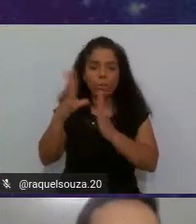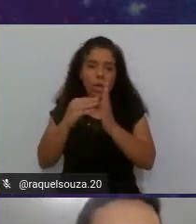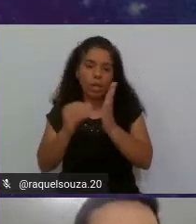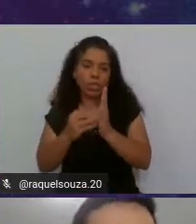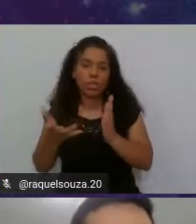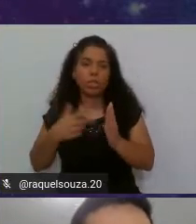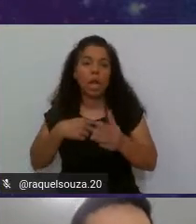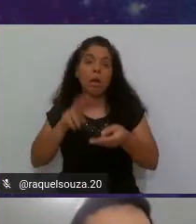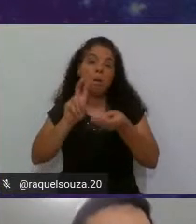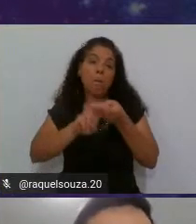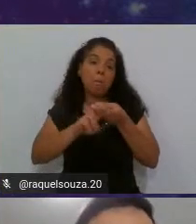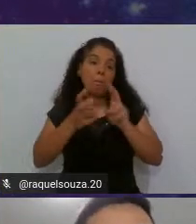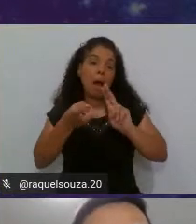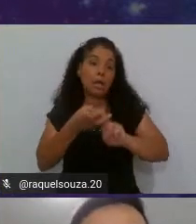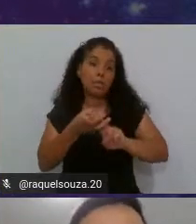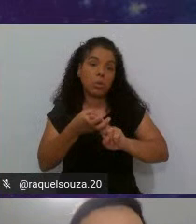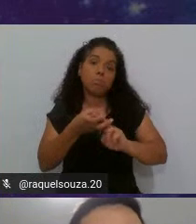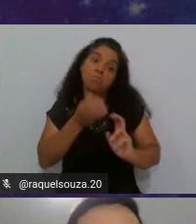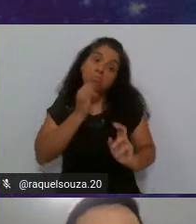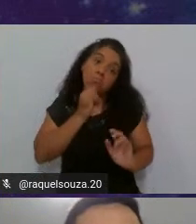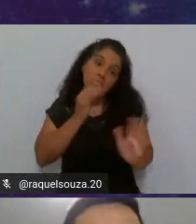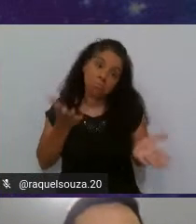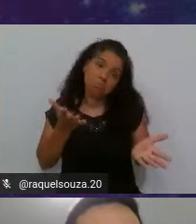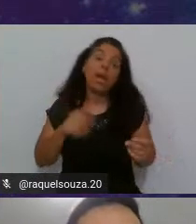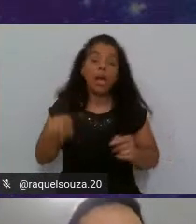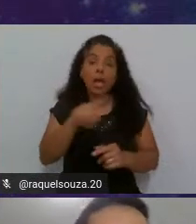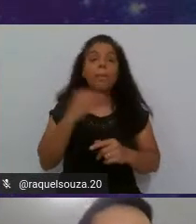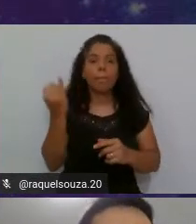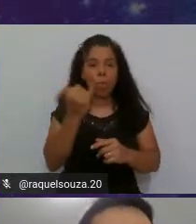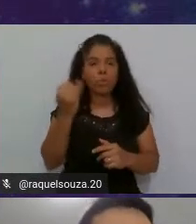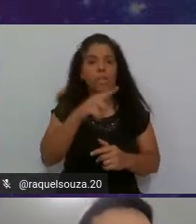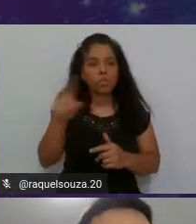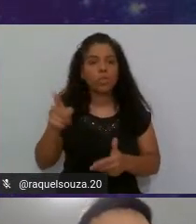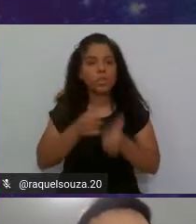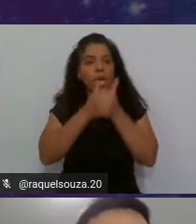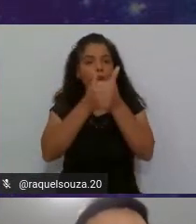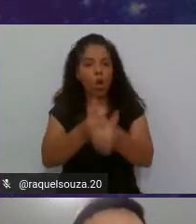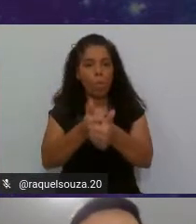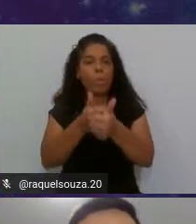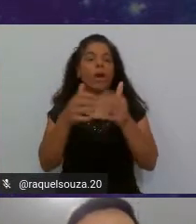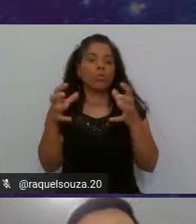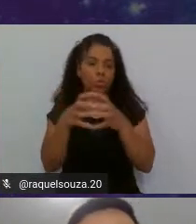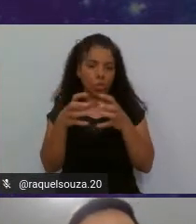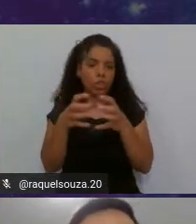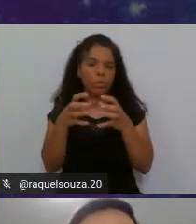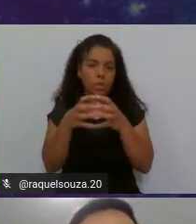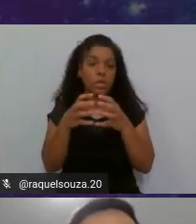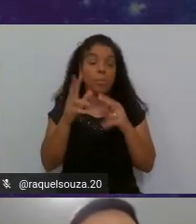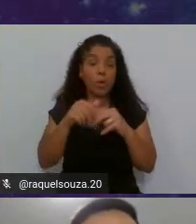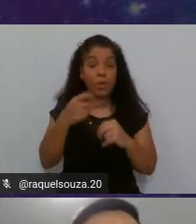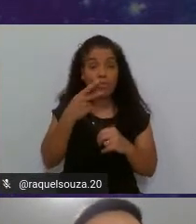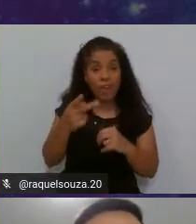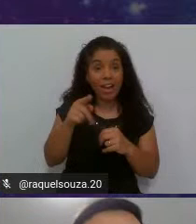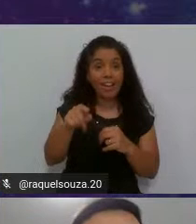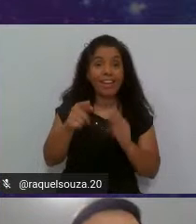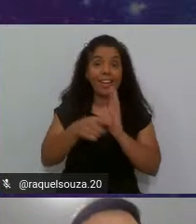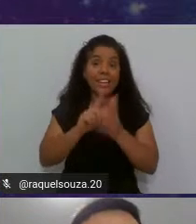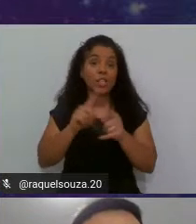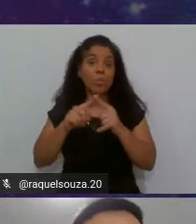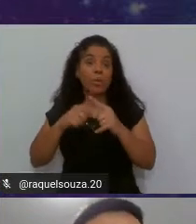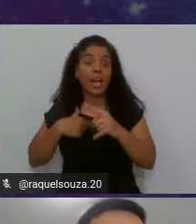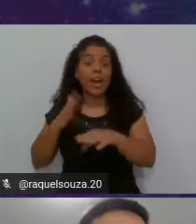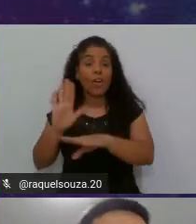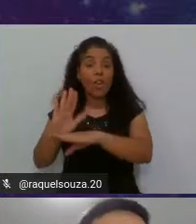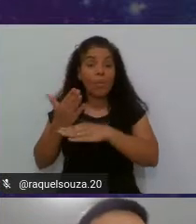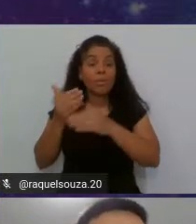Python, por exemplo, é muito importante que você acompanhe o time, justamente pelo que eu falei antes, porque a colaboração vai ser